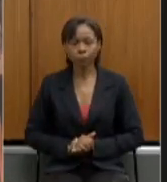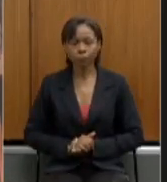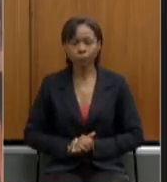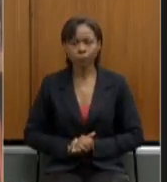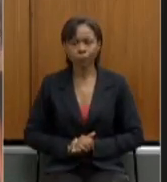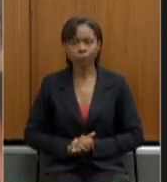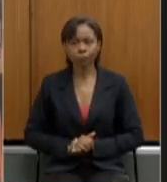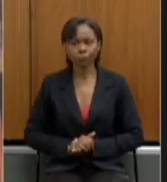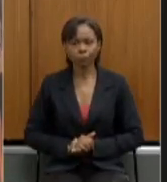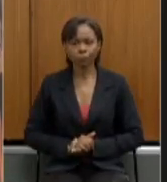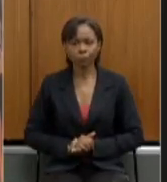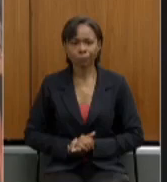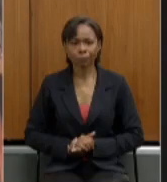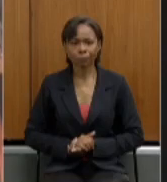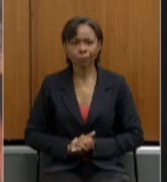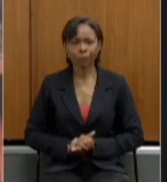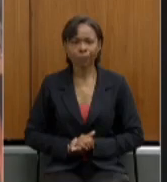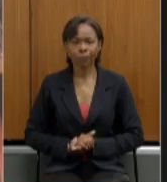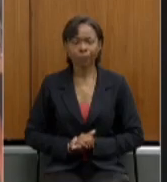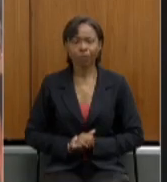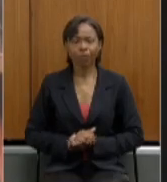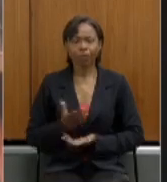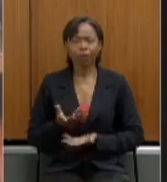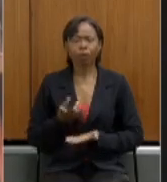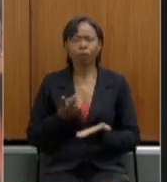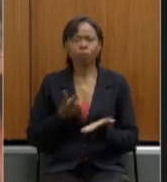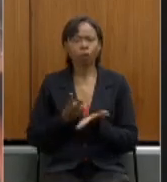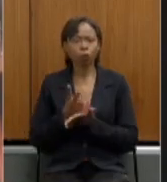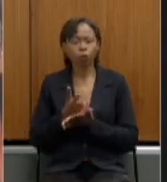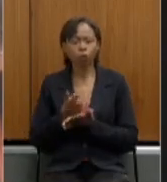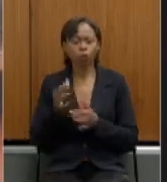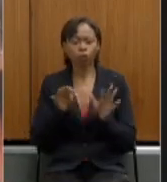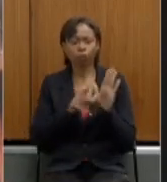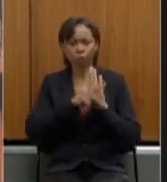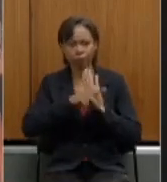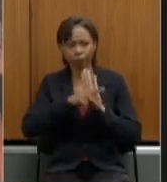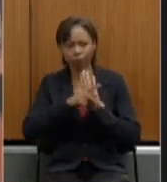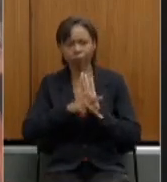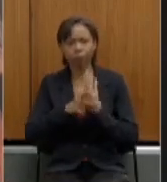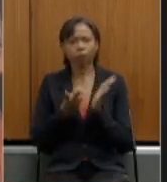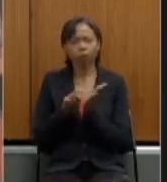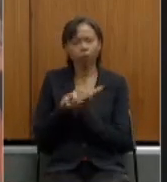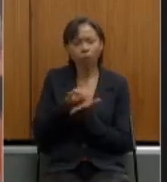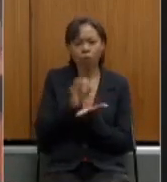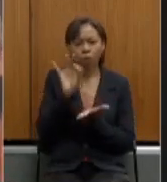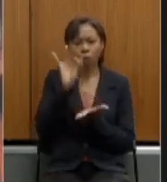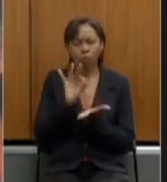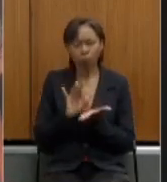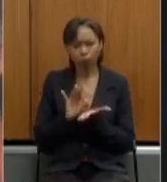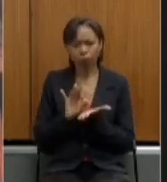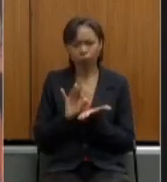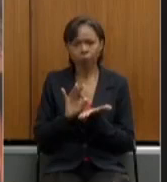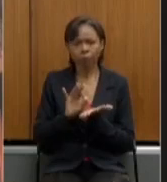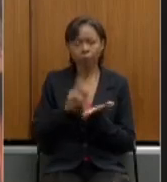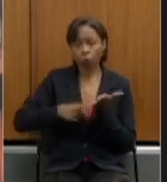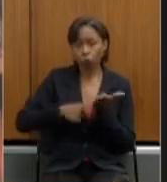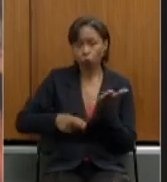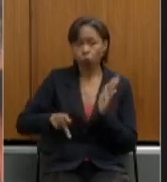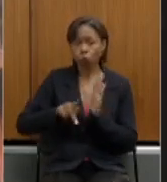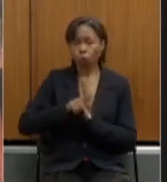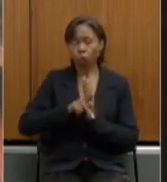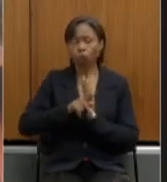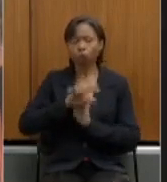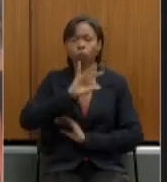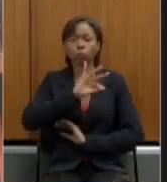de amadurecimento para aprovação do projeto que estabelece as alíquotas dos militares de modo idêntico ao dos